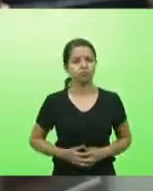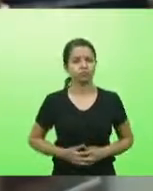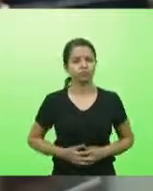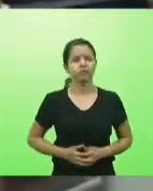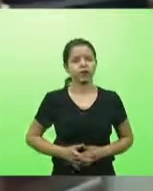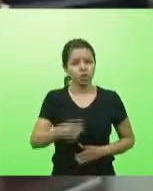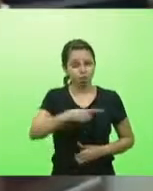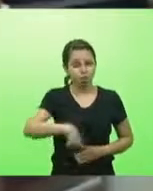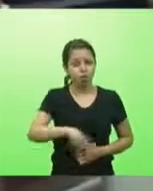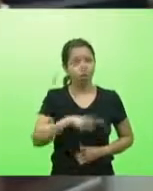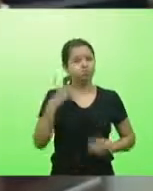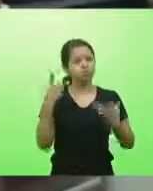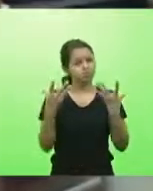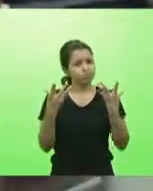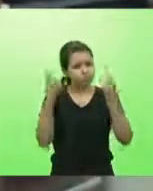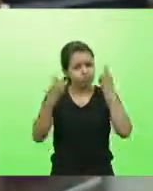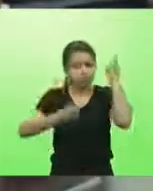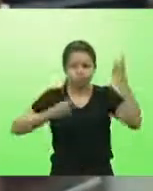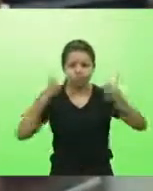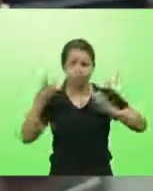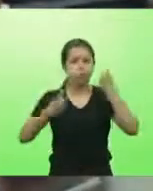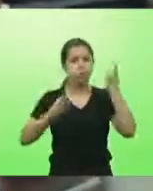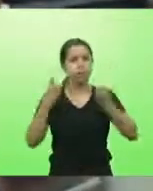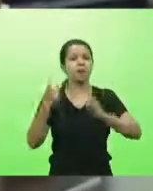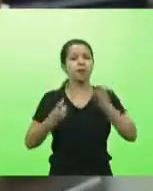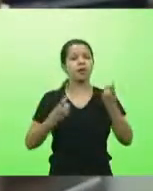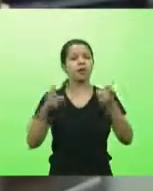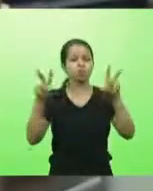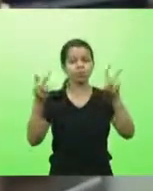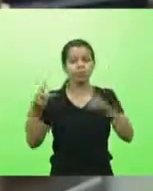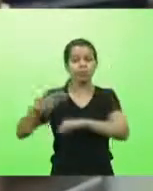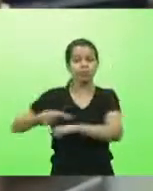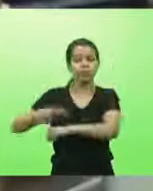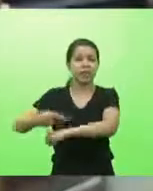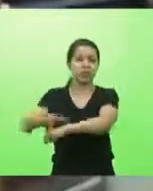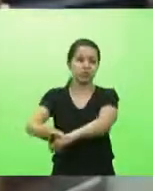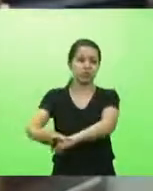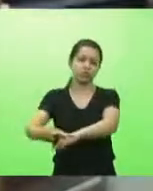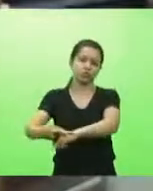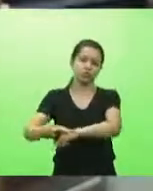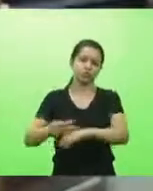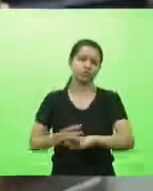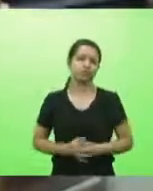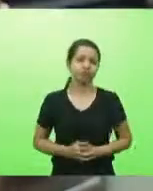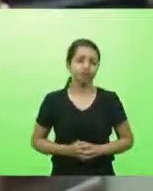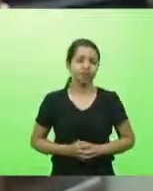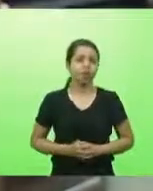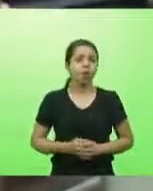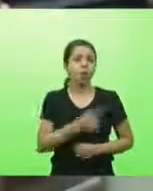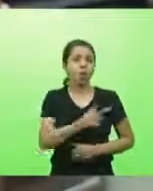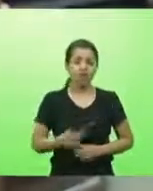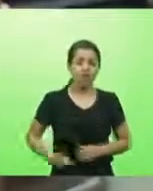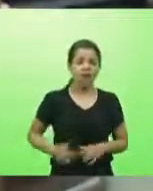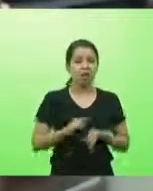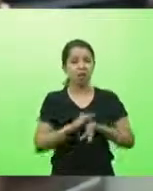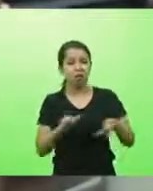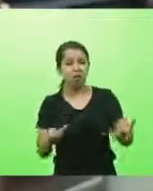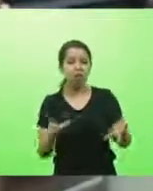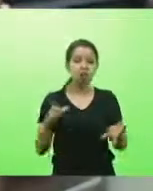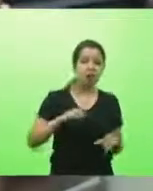preocupados com a questão dos leitos. O governo anunciou que tinha, teria, não sei,